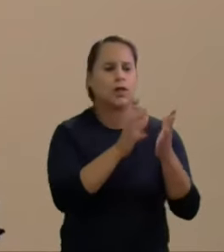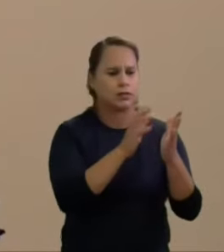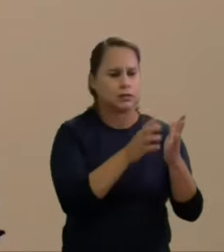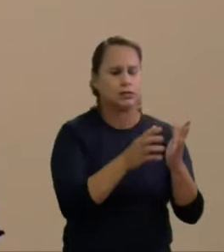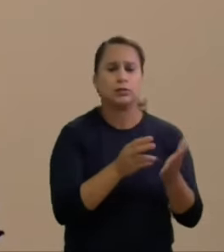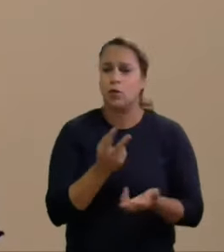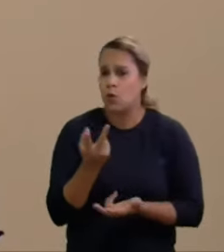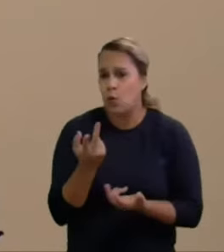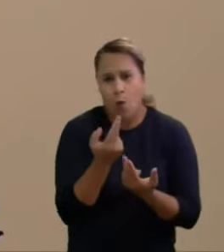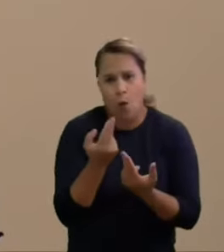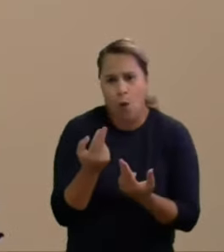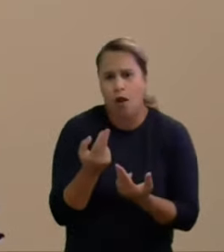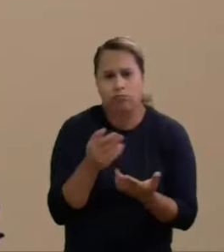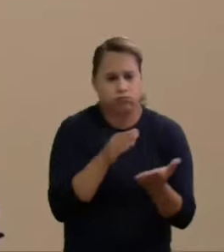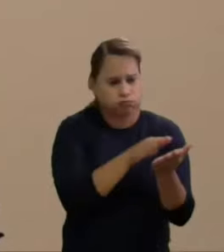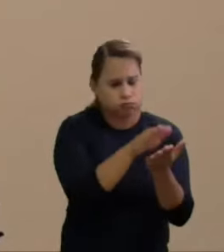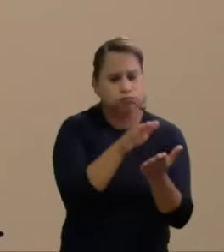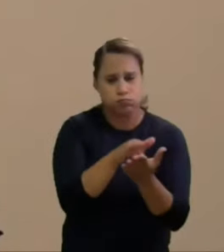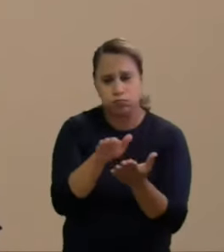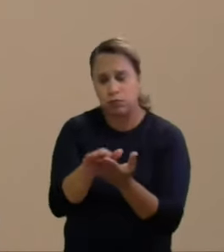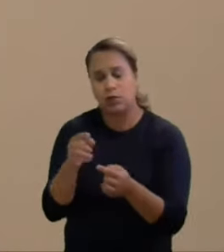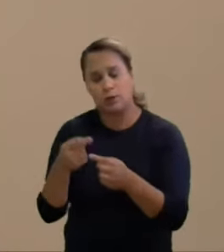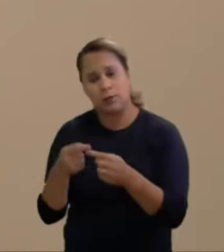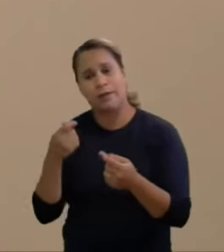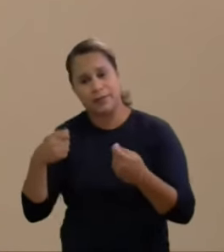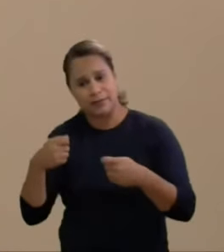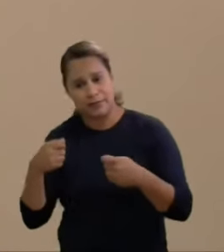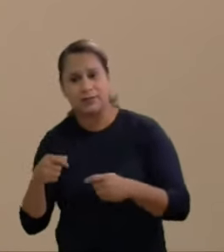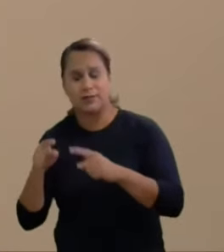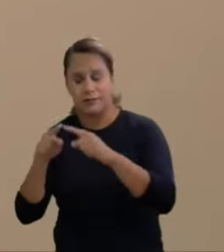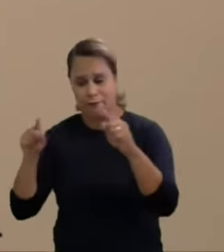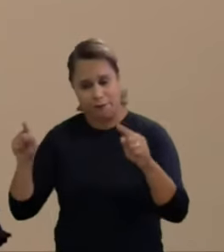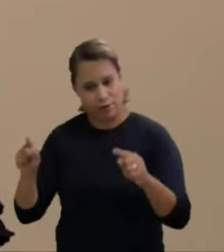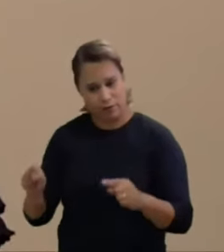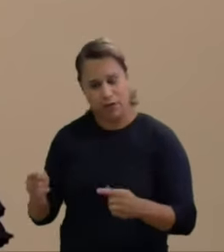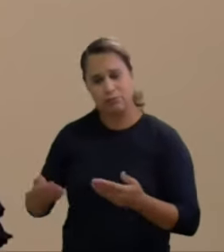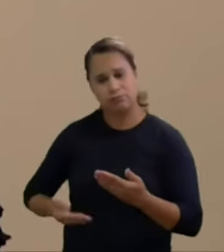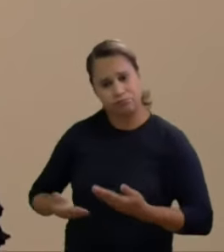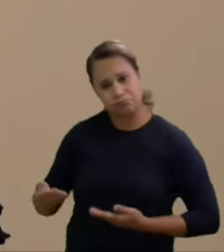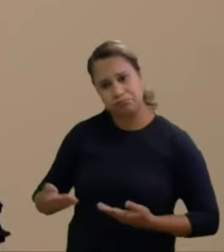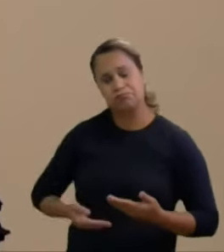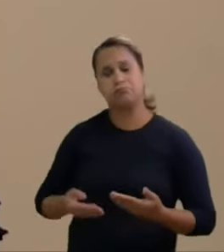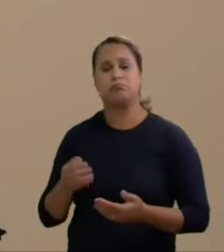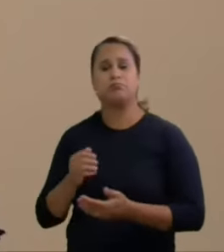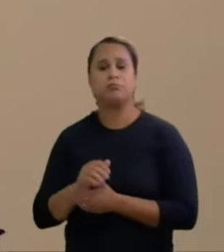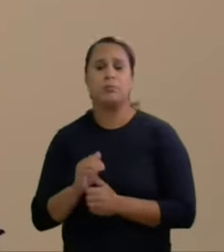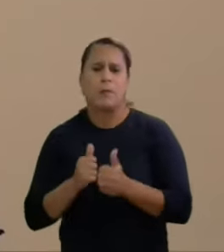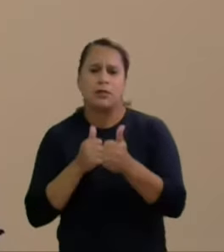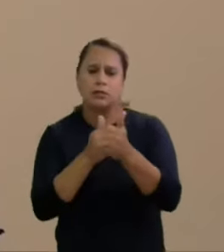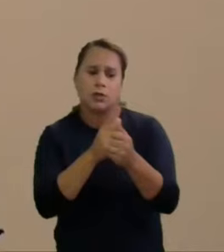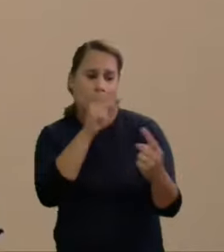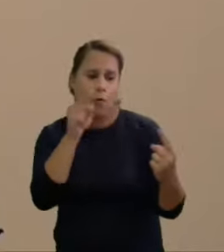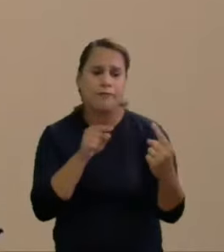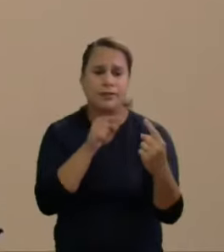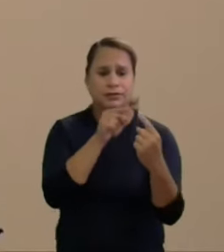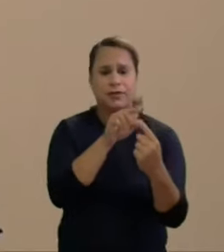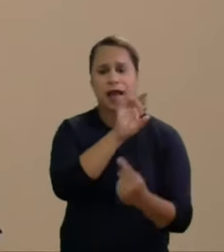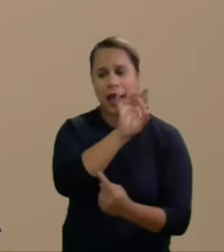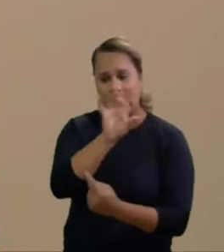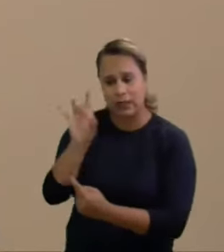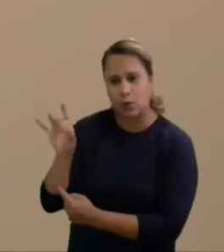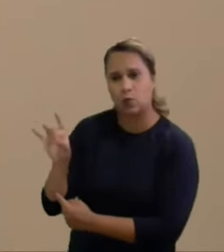pela mera necessidade de existir funcionário e perseguir os objetivos deles. Sem que os demais apresentem as suas